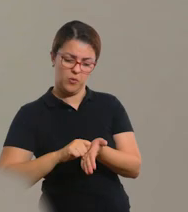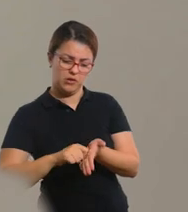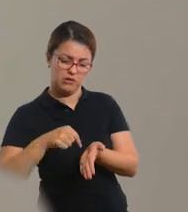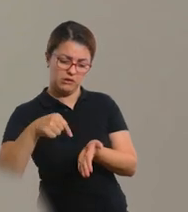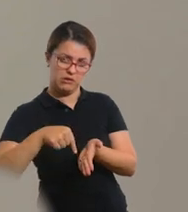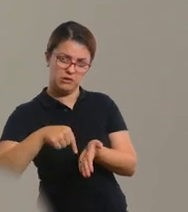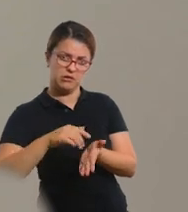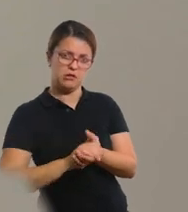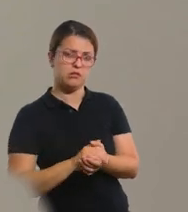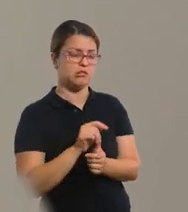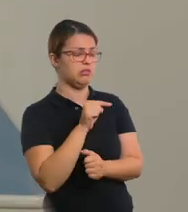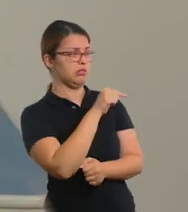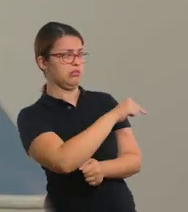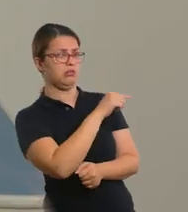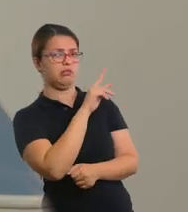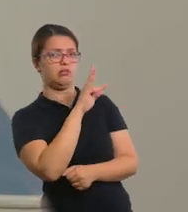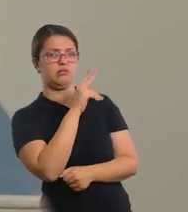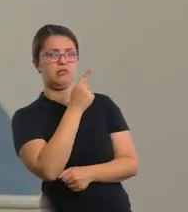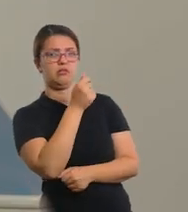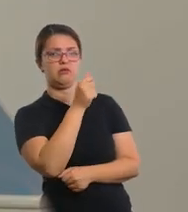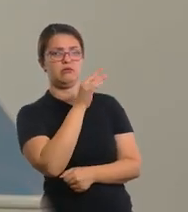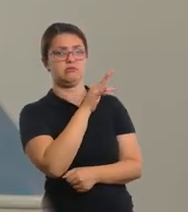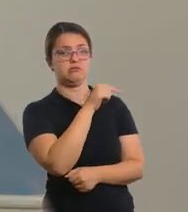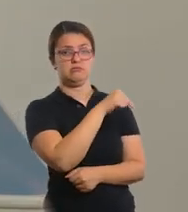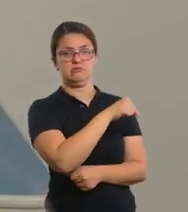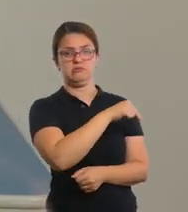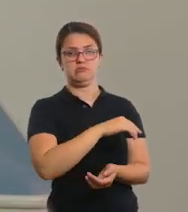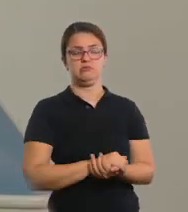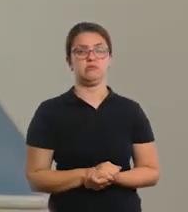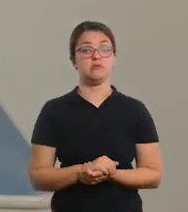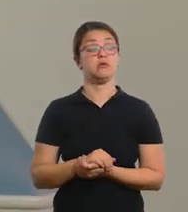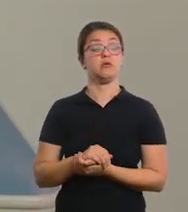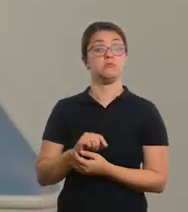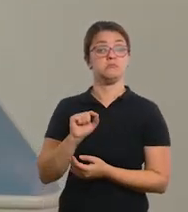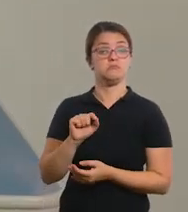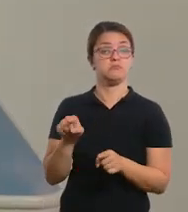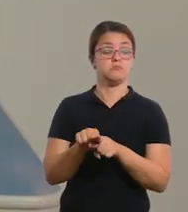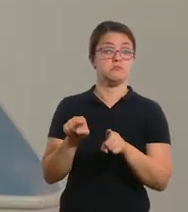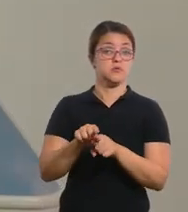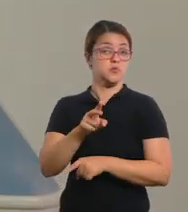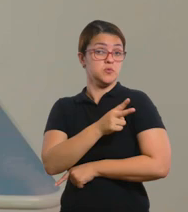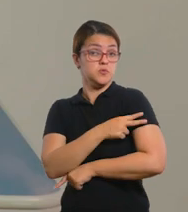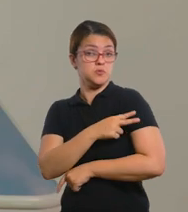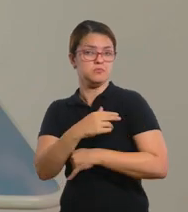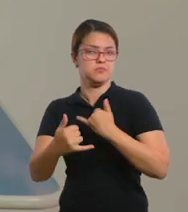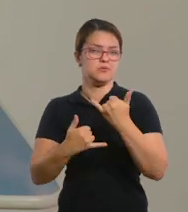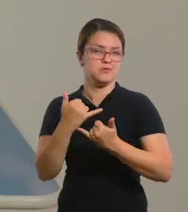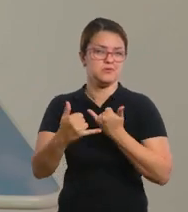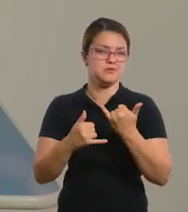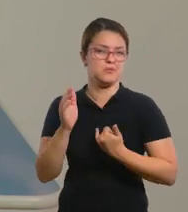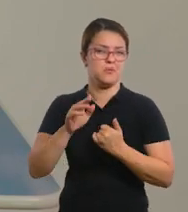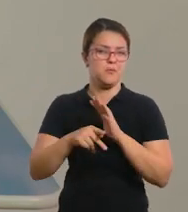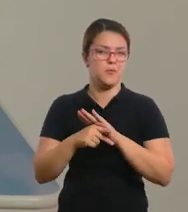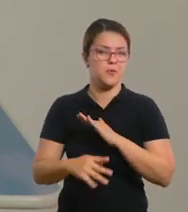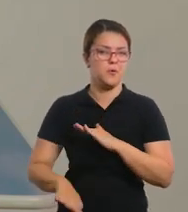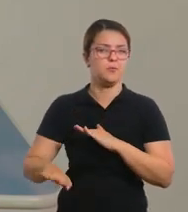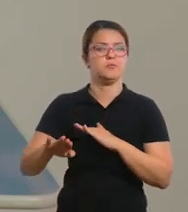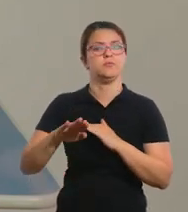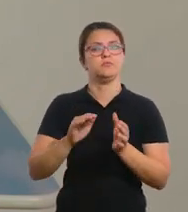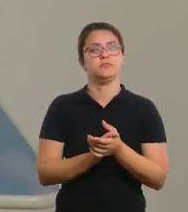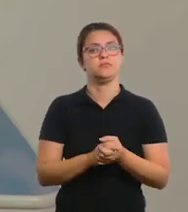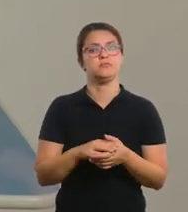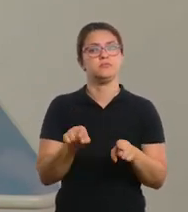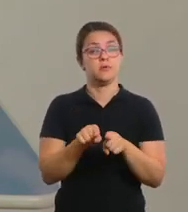Aproveita e brinque com o seu filho. Para o segundo ano, nós também vamos trabalhar um pouco das brincadeiras infantis e os verbos dos